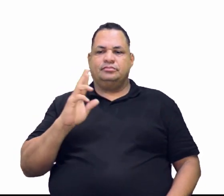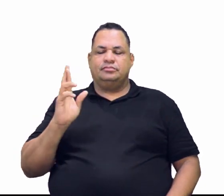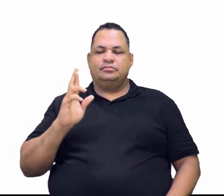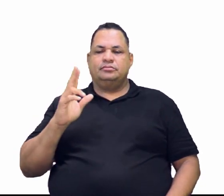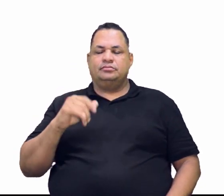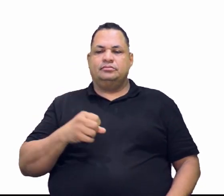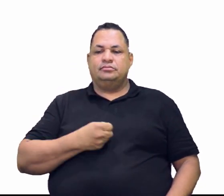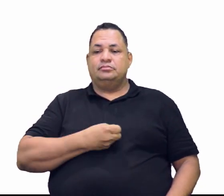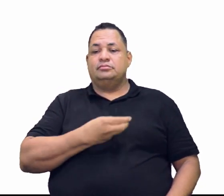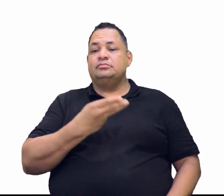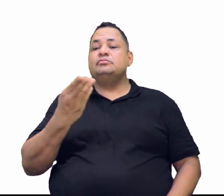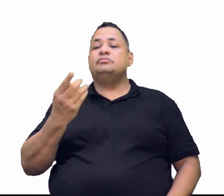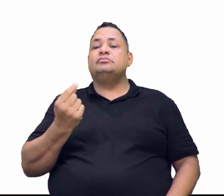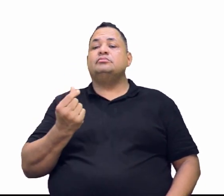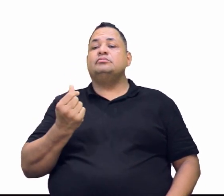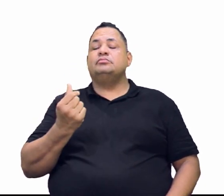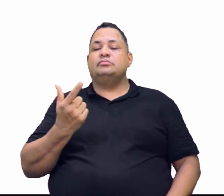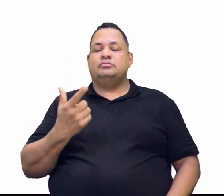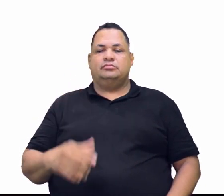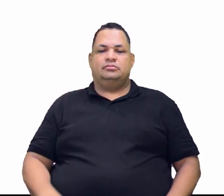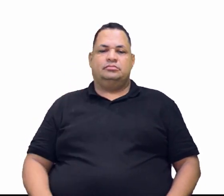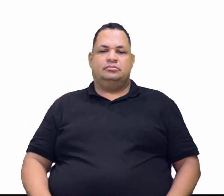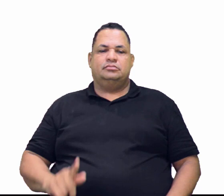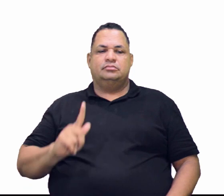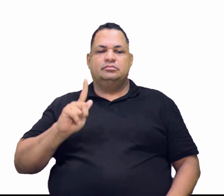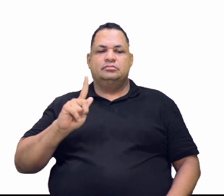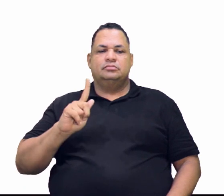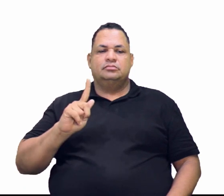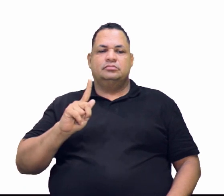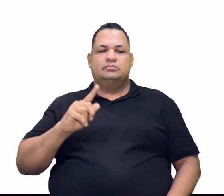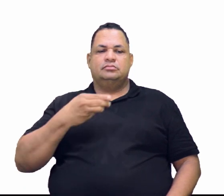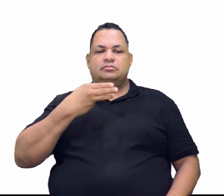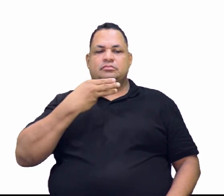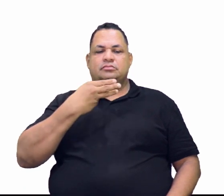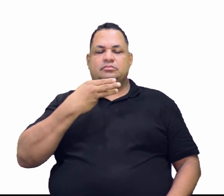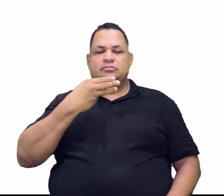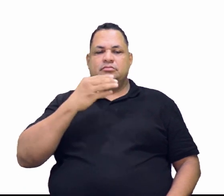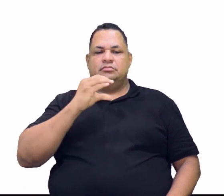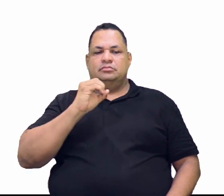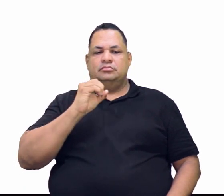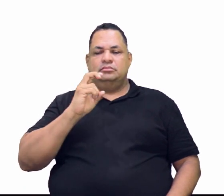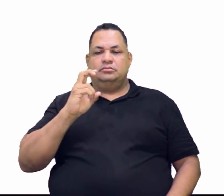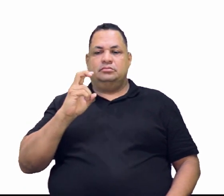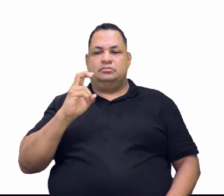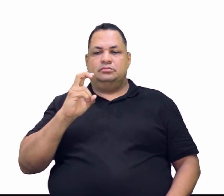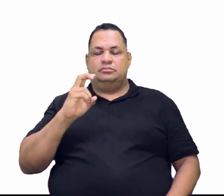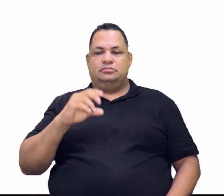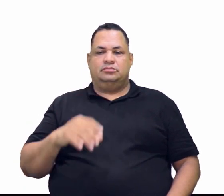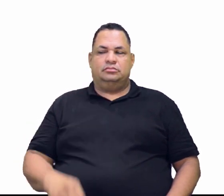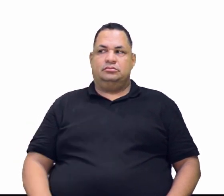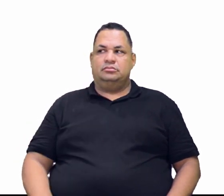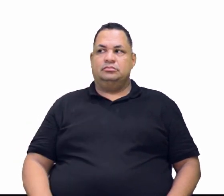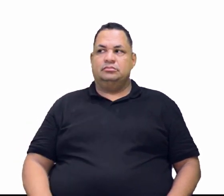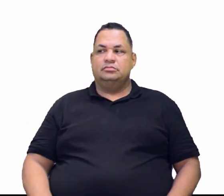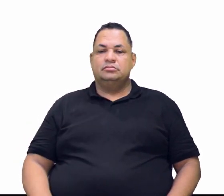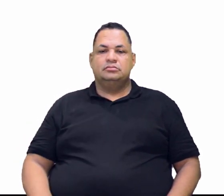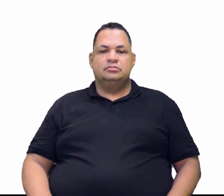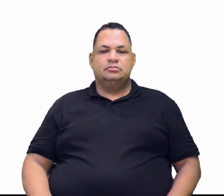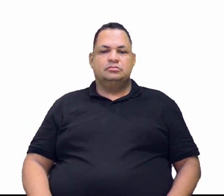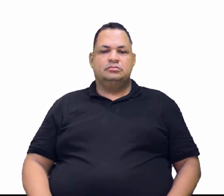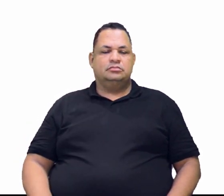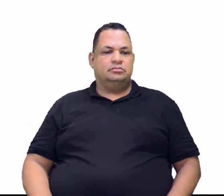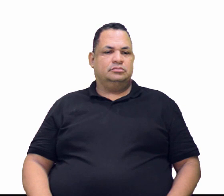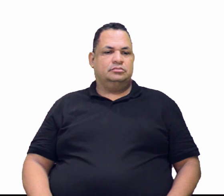Se não me falha a memória, o grama do ouro está em torno de 305 reais. Só confirma para mim. O